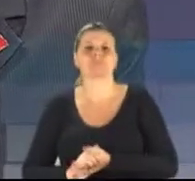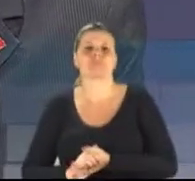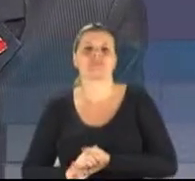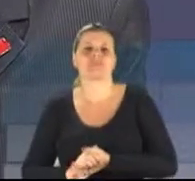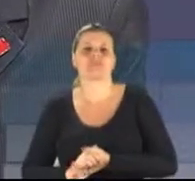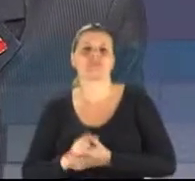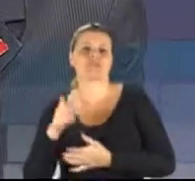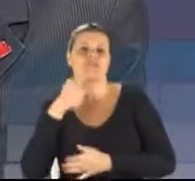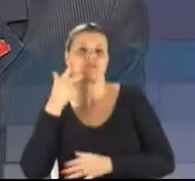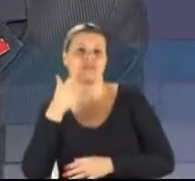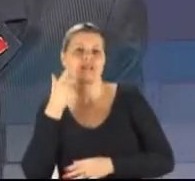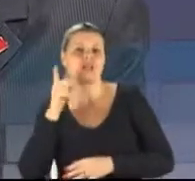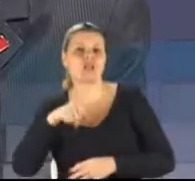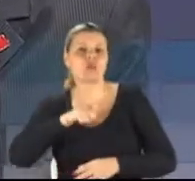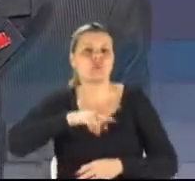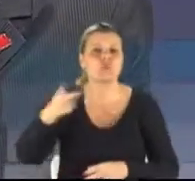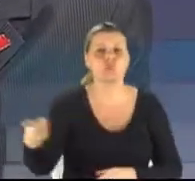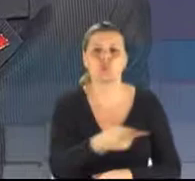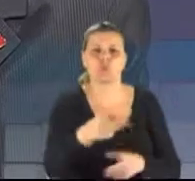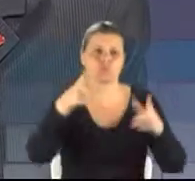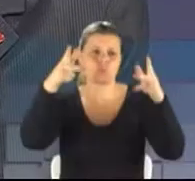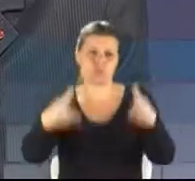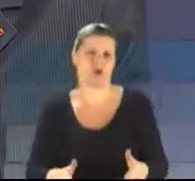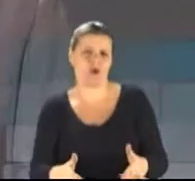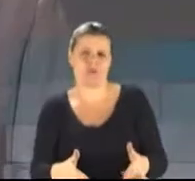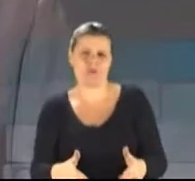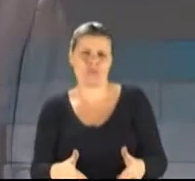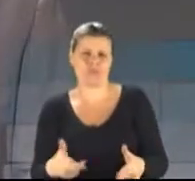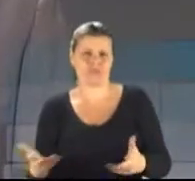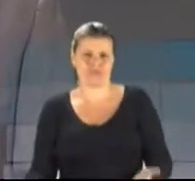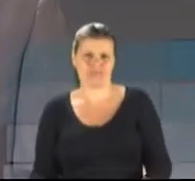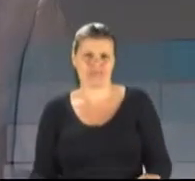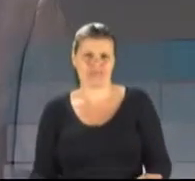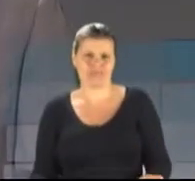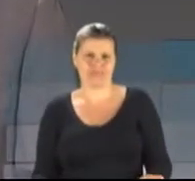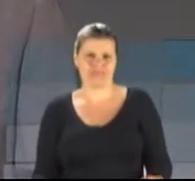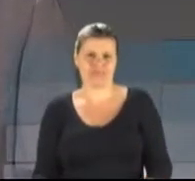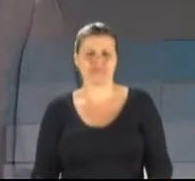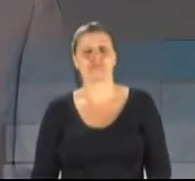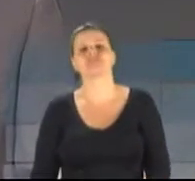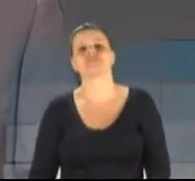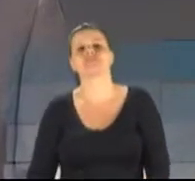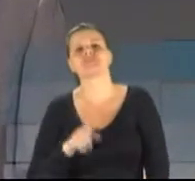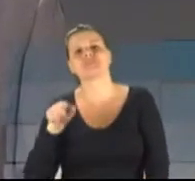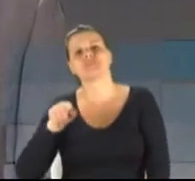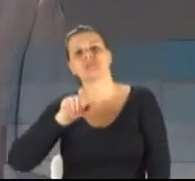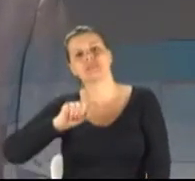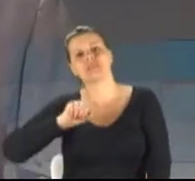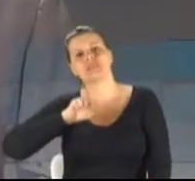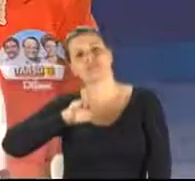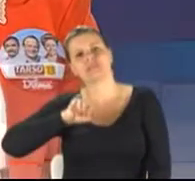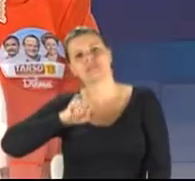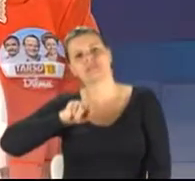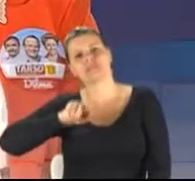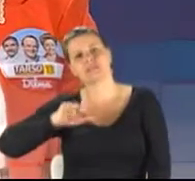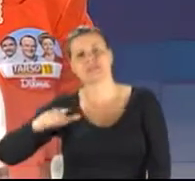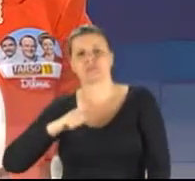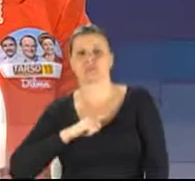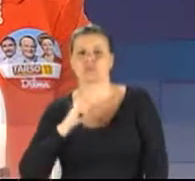farinha do mesmo saco, candidata. Candidata Abigail Pereira tem um minuto para a réplica.